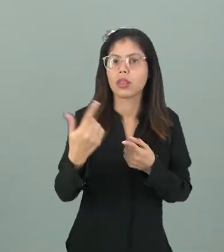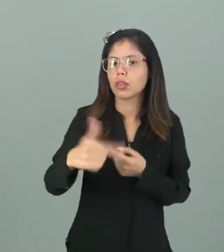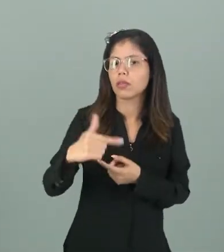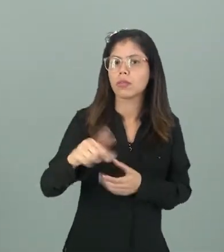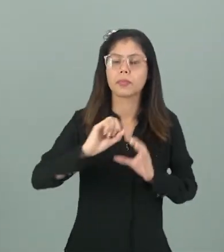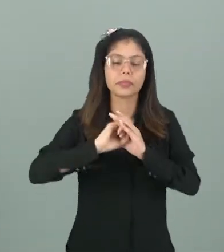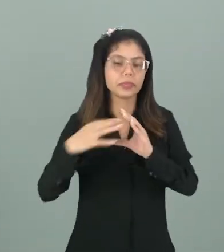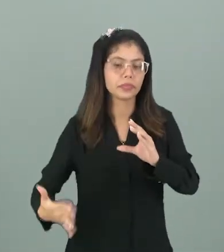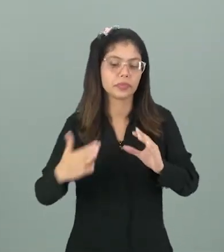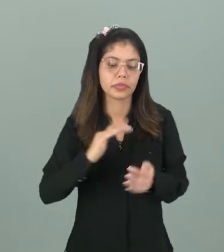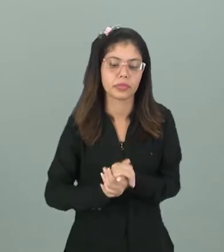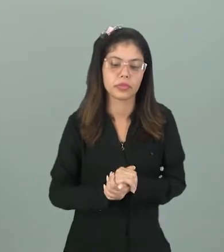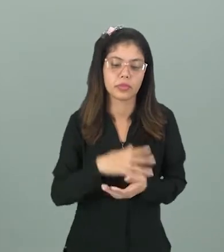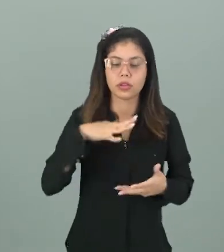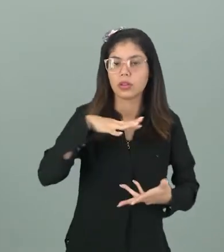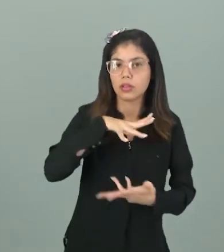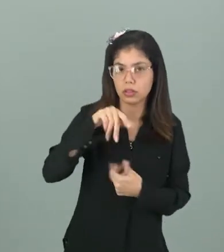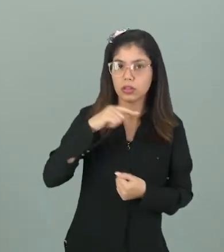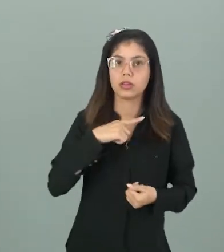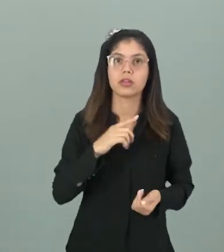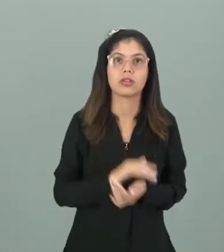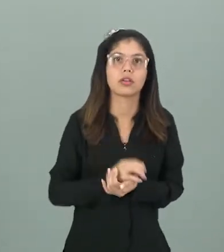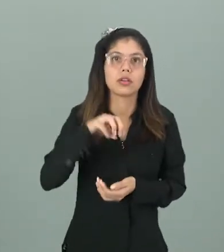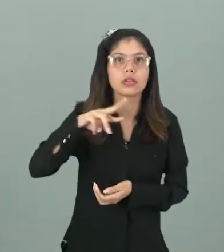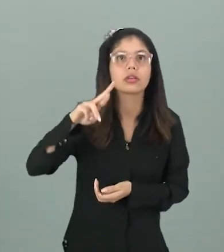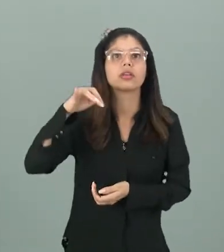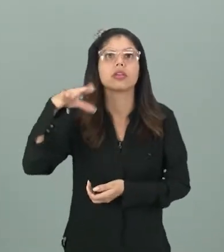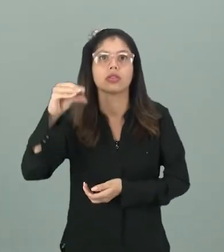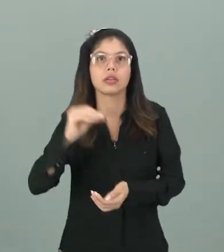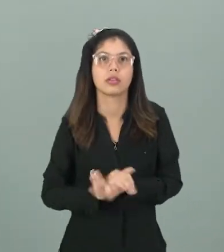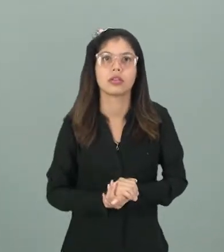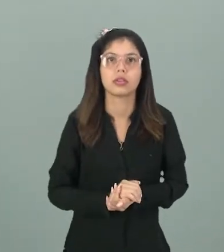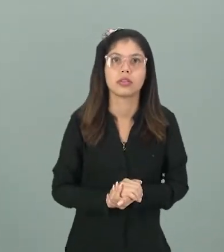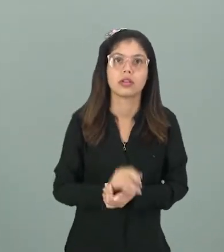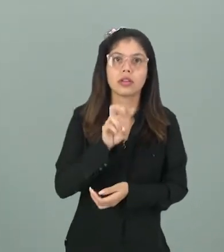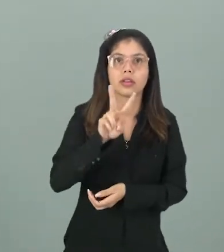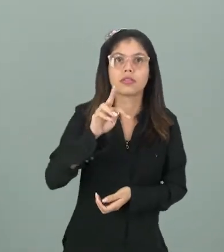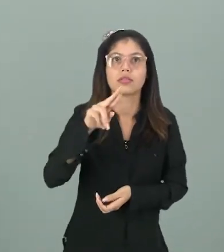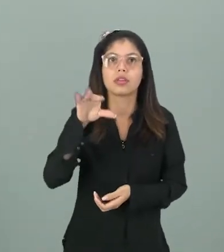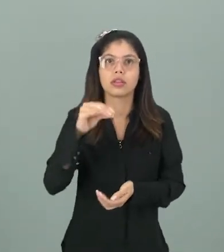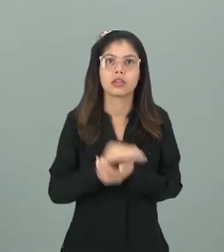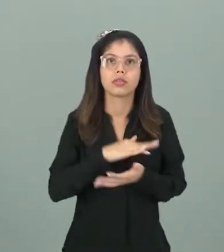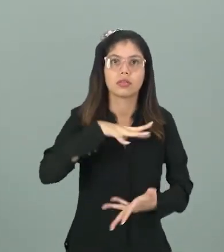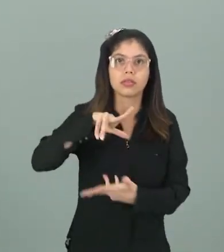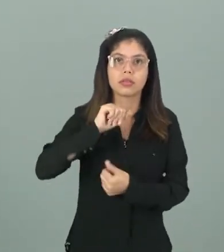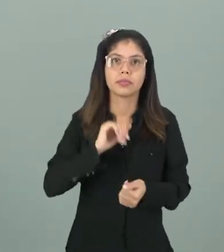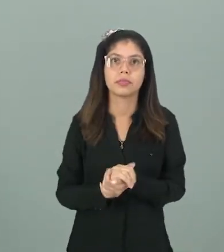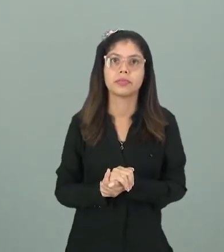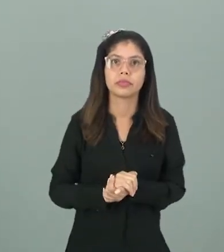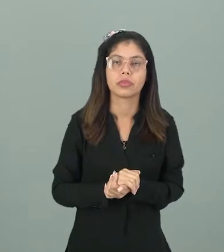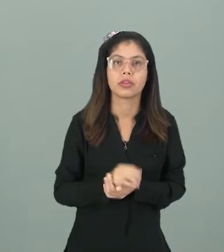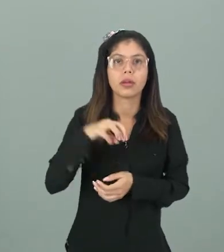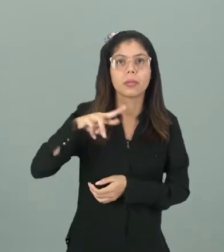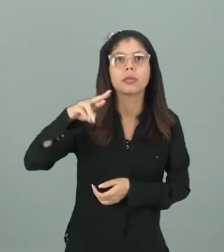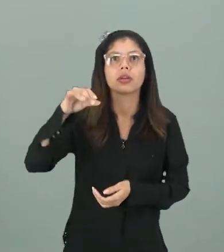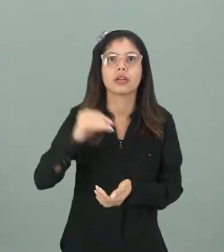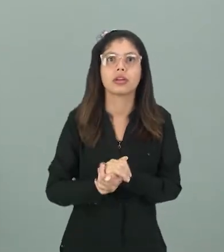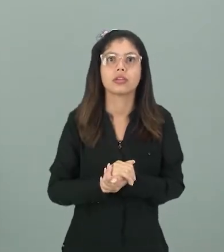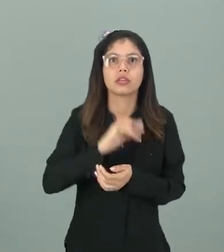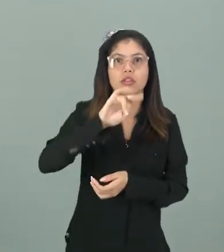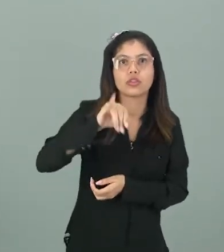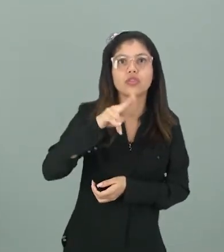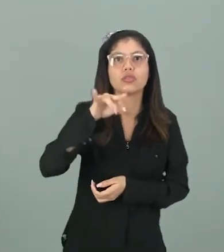Entre os planetas, nós podemos citar aí Mercúrio, Vênus, Terra, Marte, Júpiter,